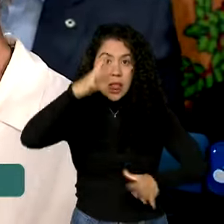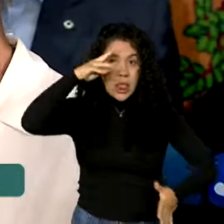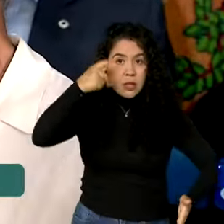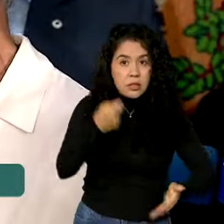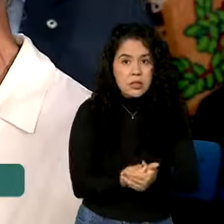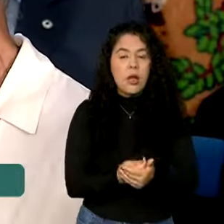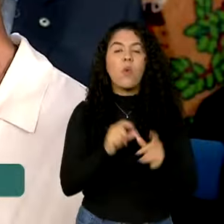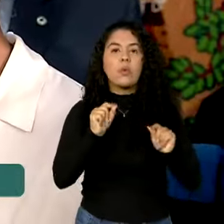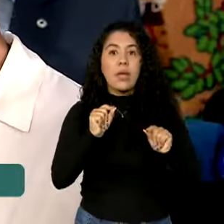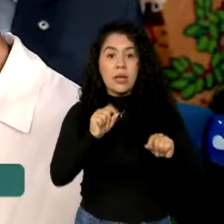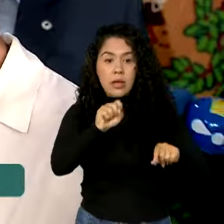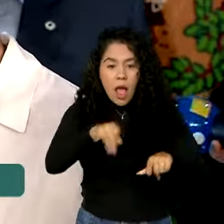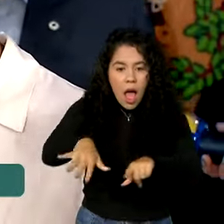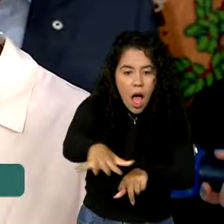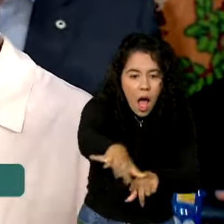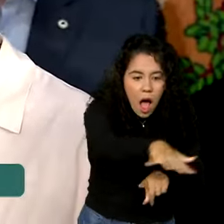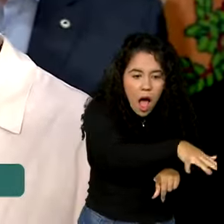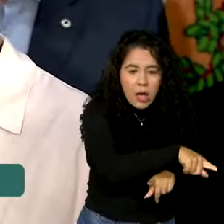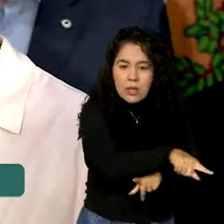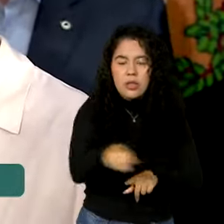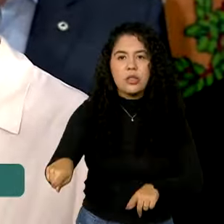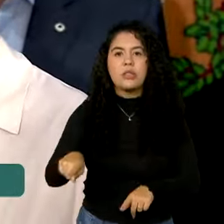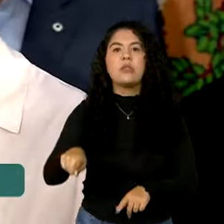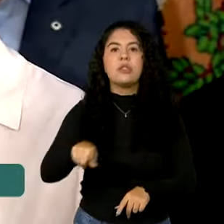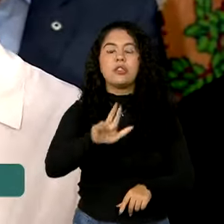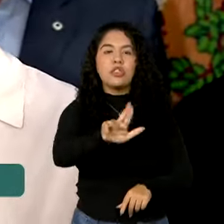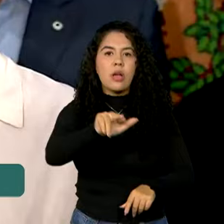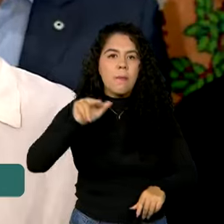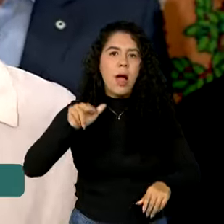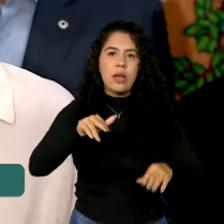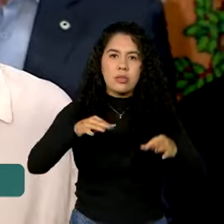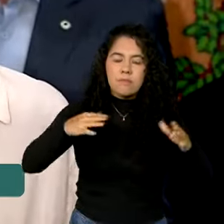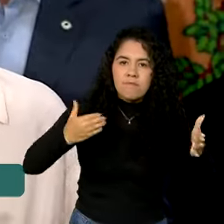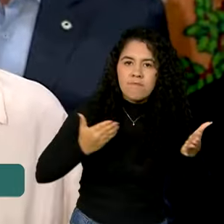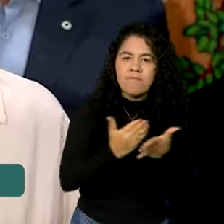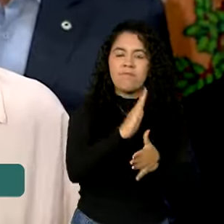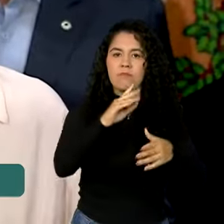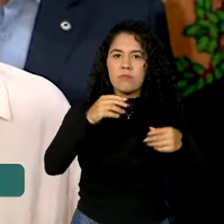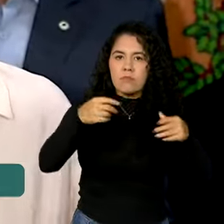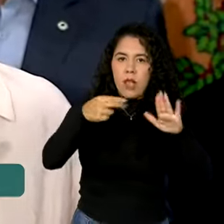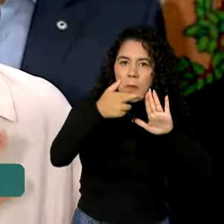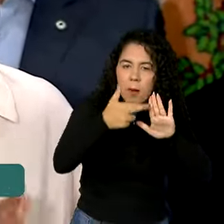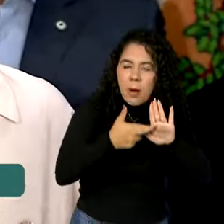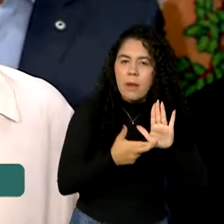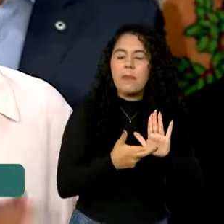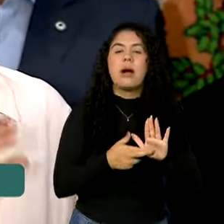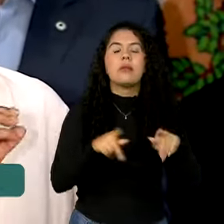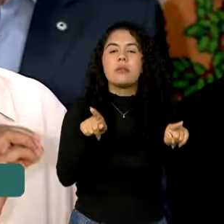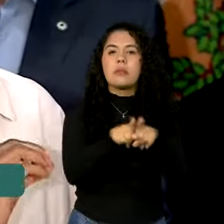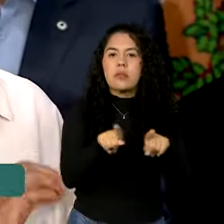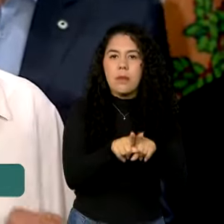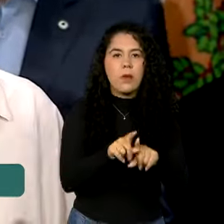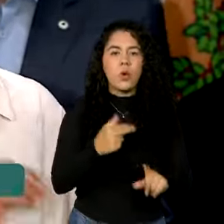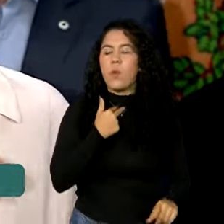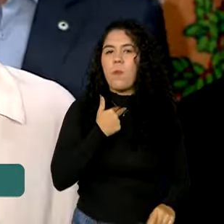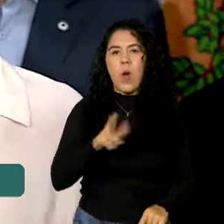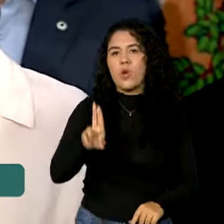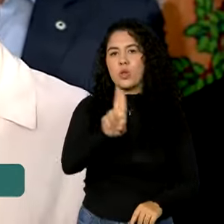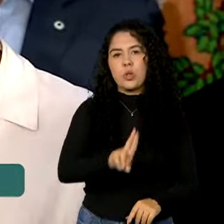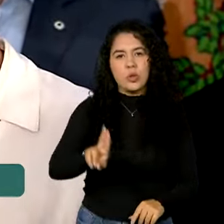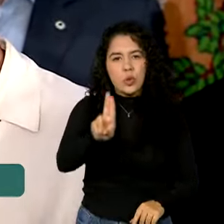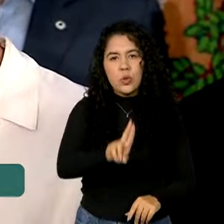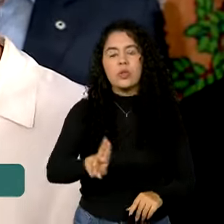que essas áreas não sejam jamais regularizadas e que elas não possam ser utilizadas com qualquer